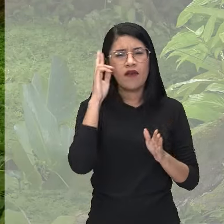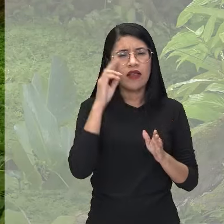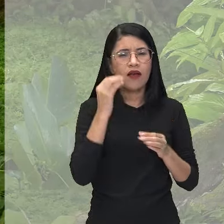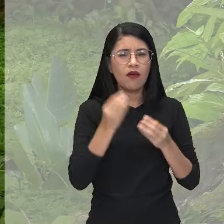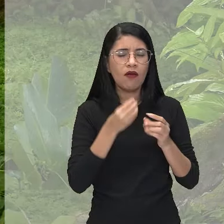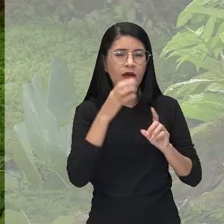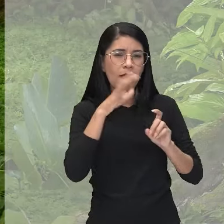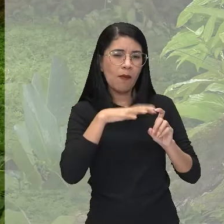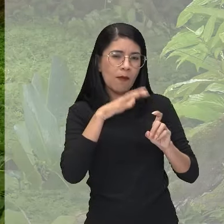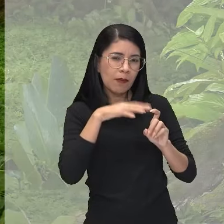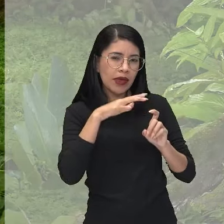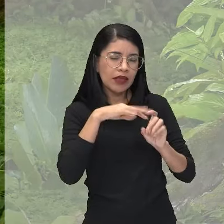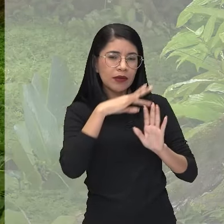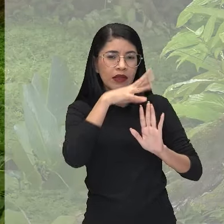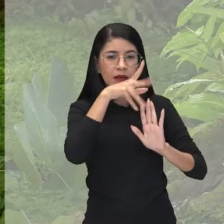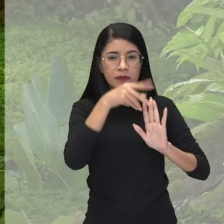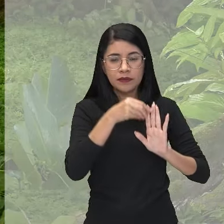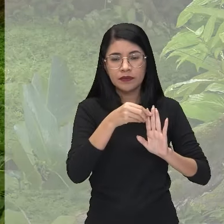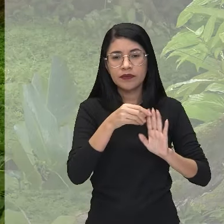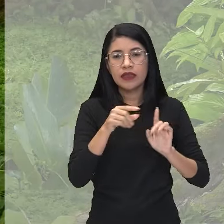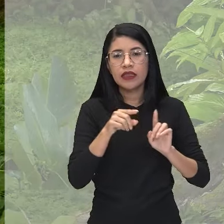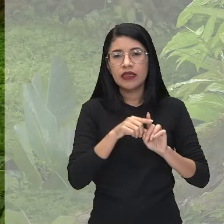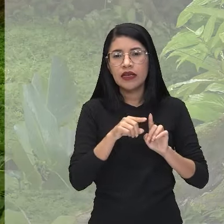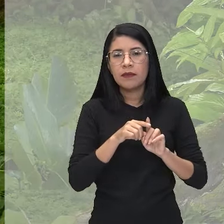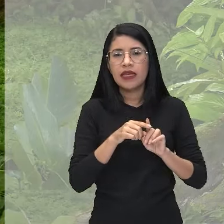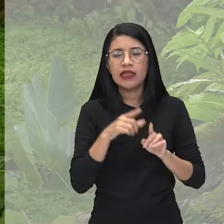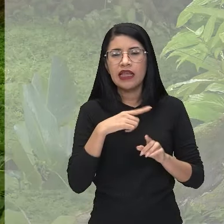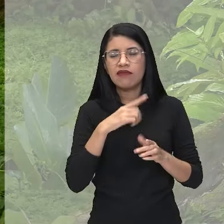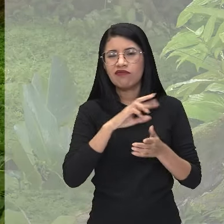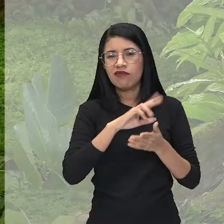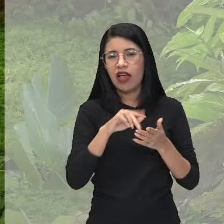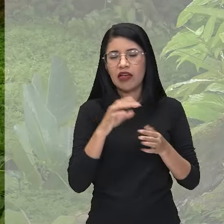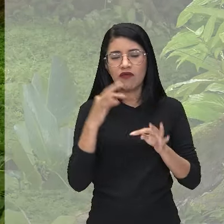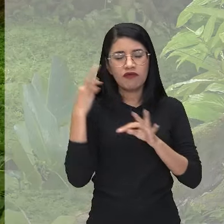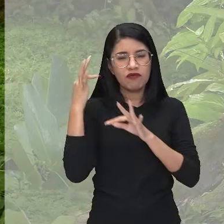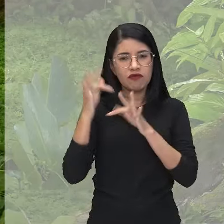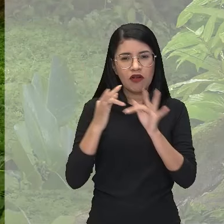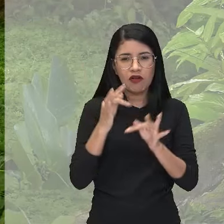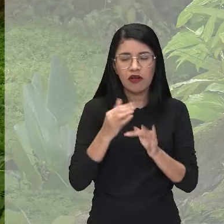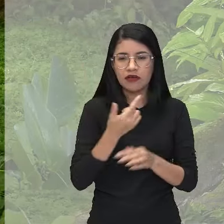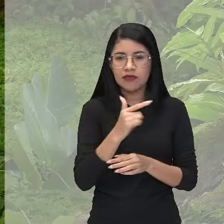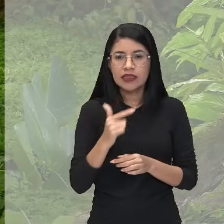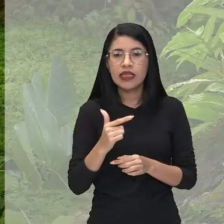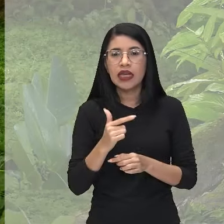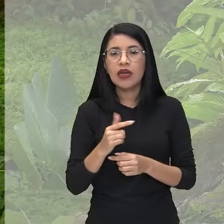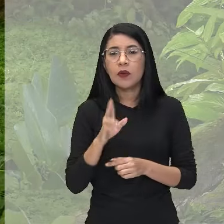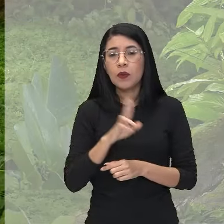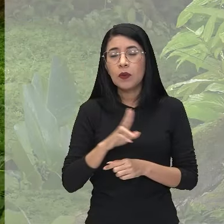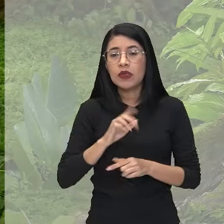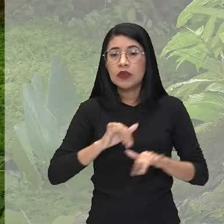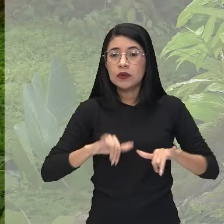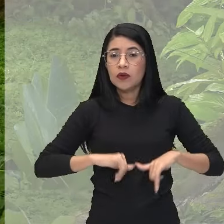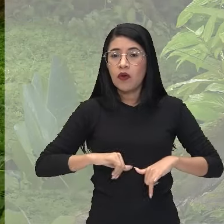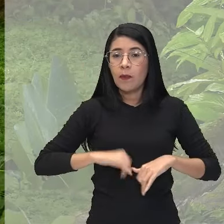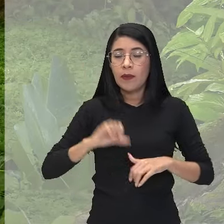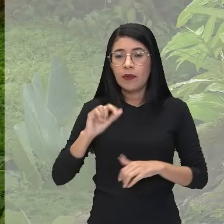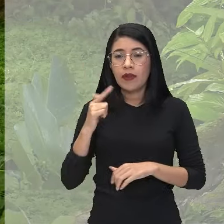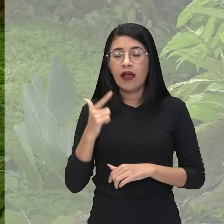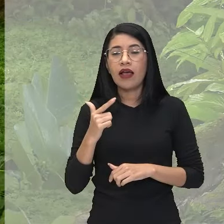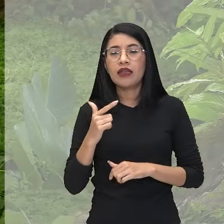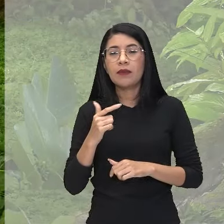mitologia amazônica, sem o exotismo, Sem folclore, usando a tragédia clássica como